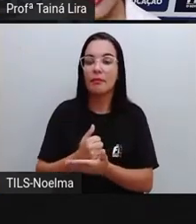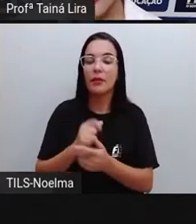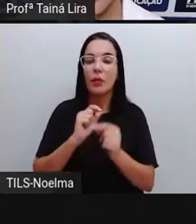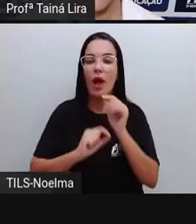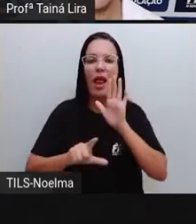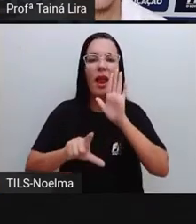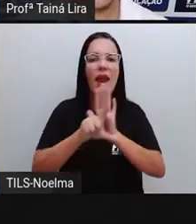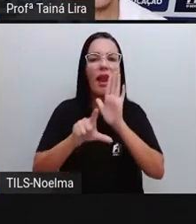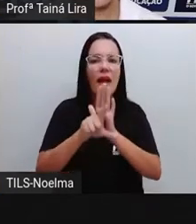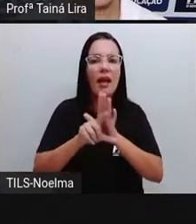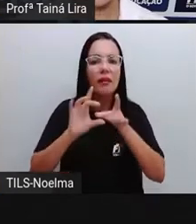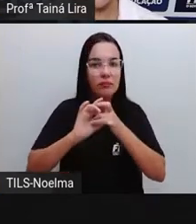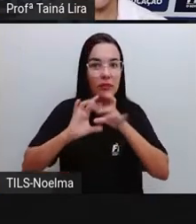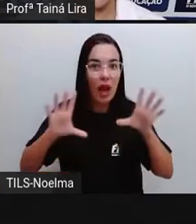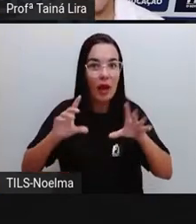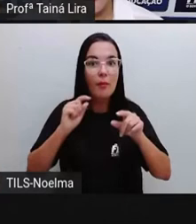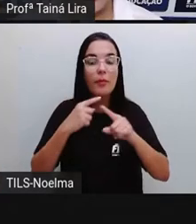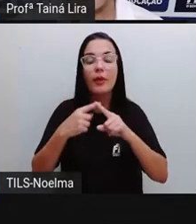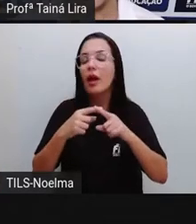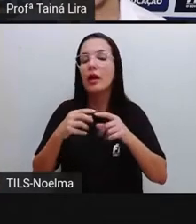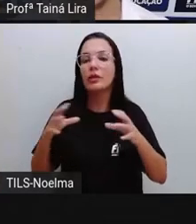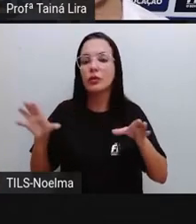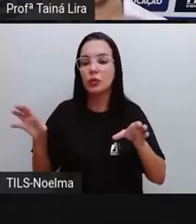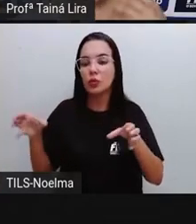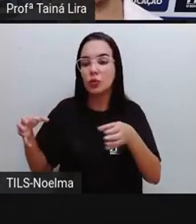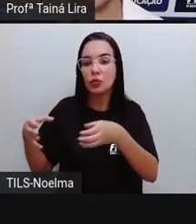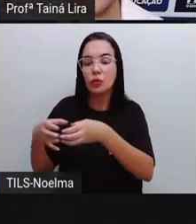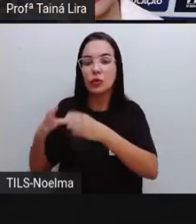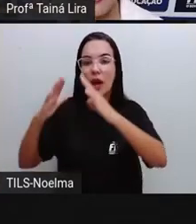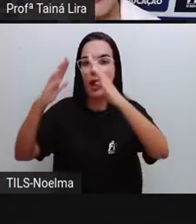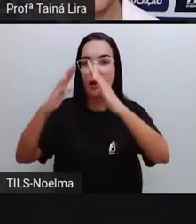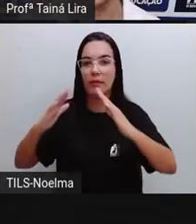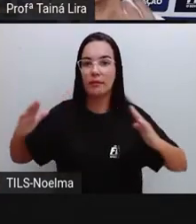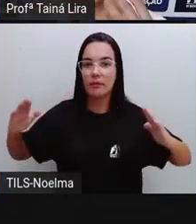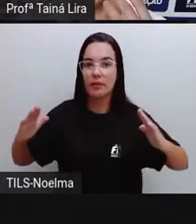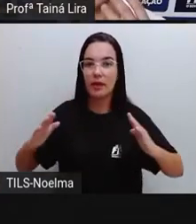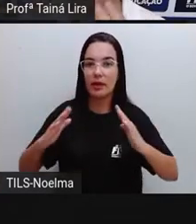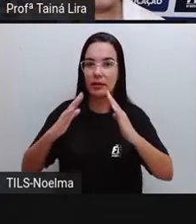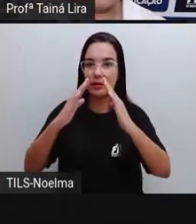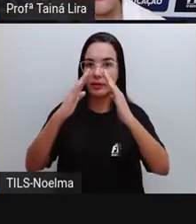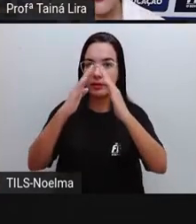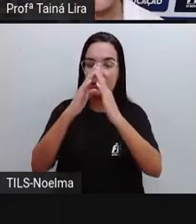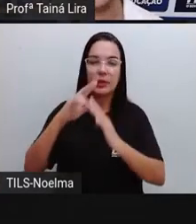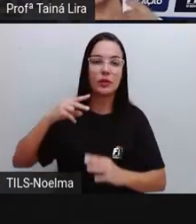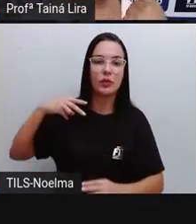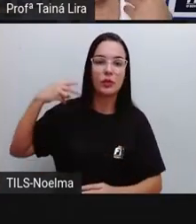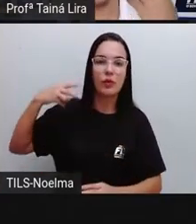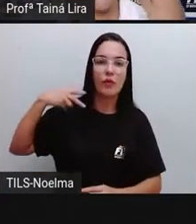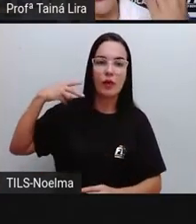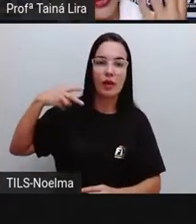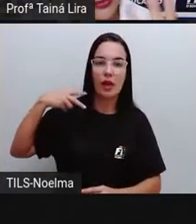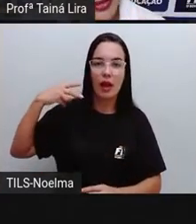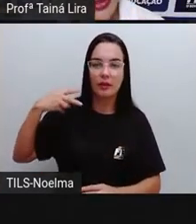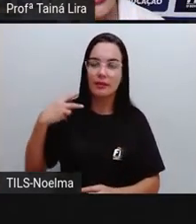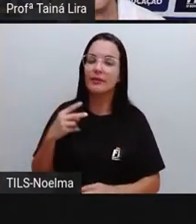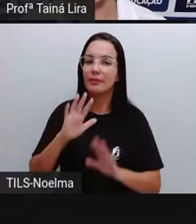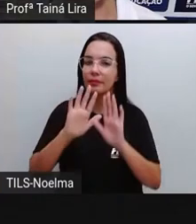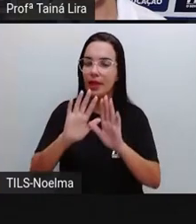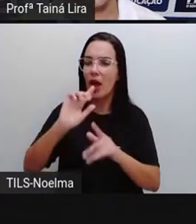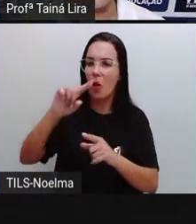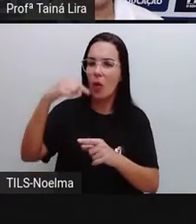criadas ali na Câmara de Vereadores. A gente ainda vai ter uma aula que a gente também vai falar sobre o trabalho dos